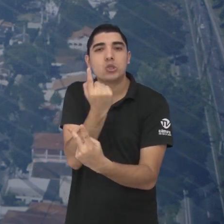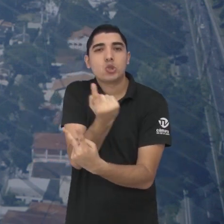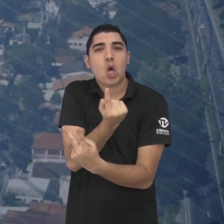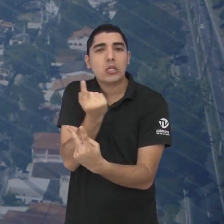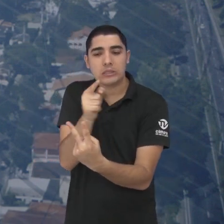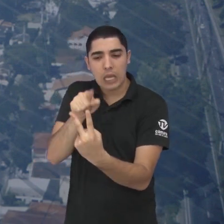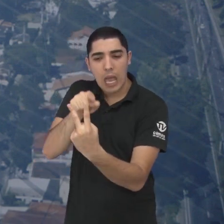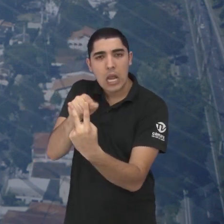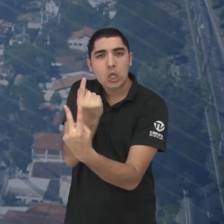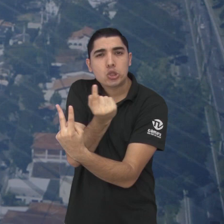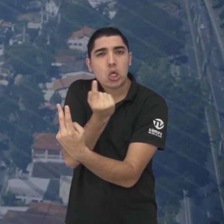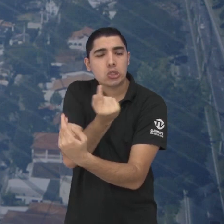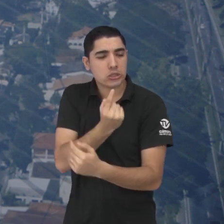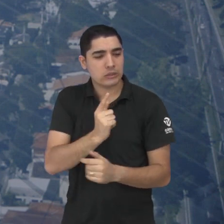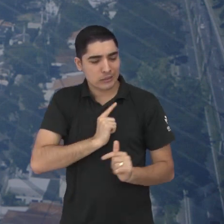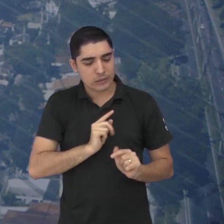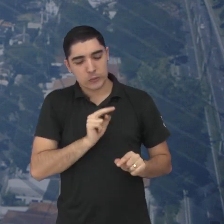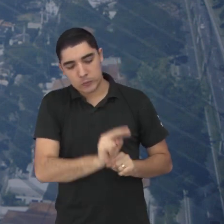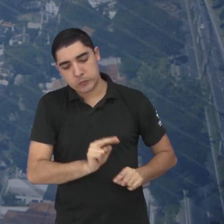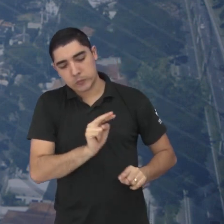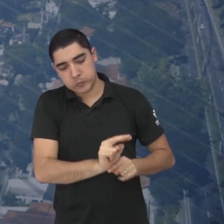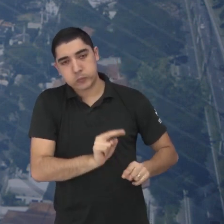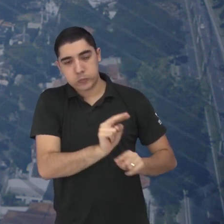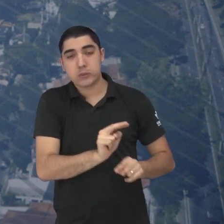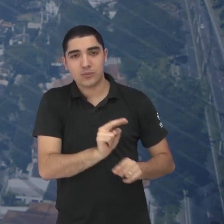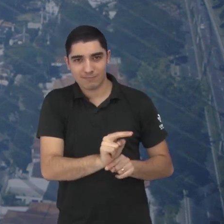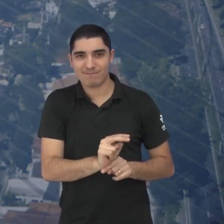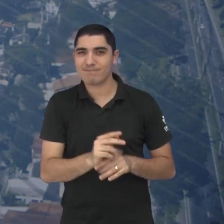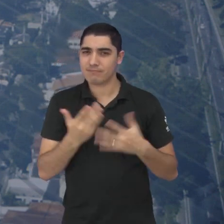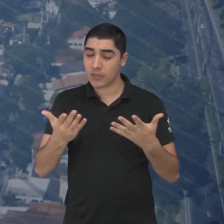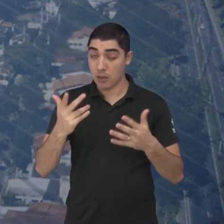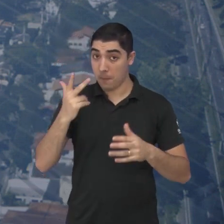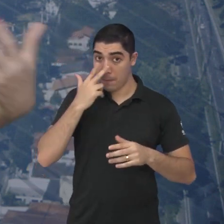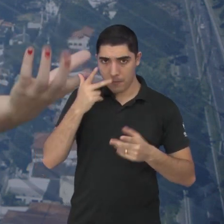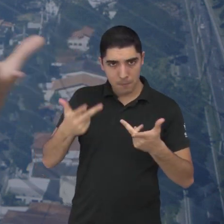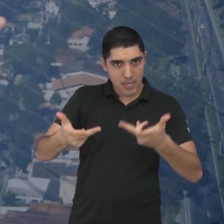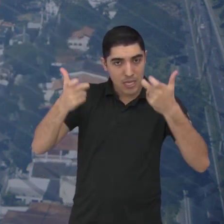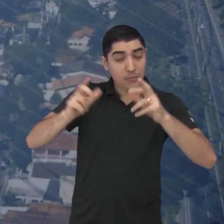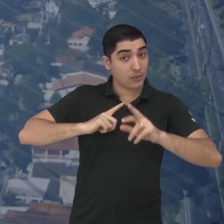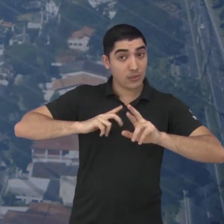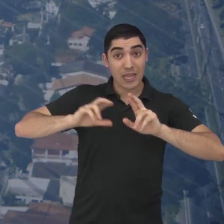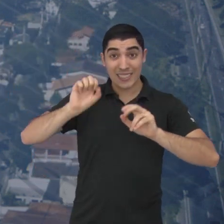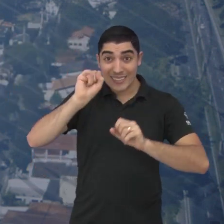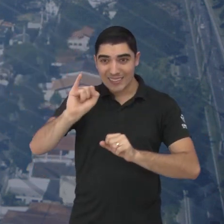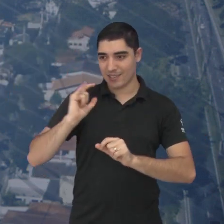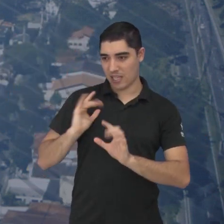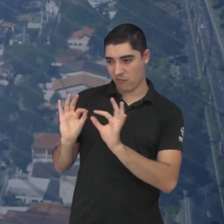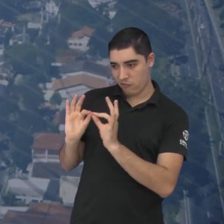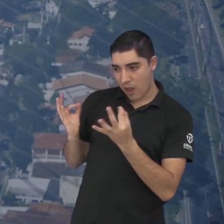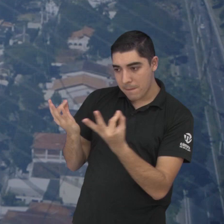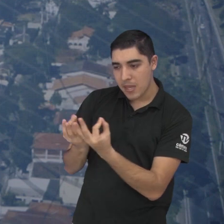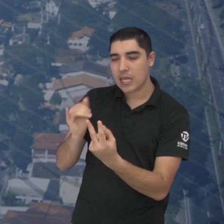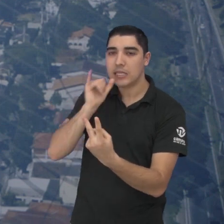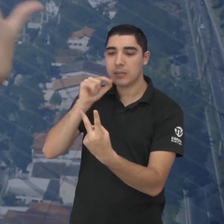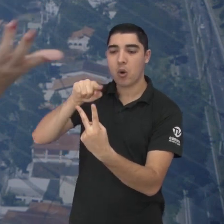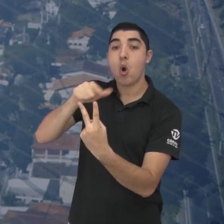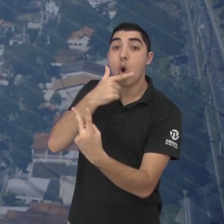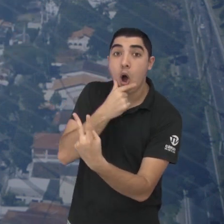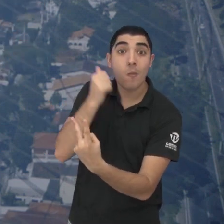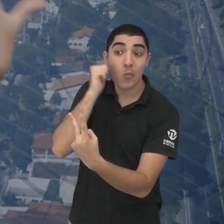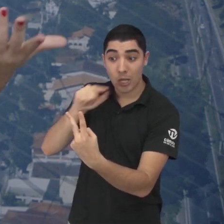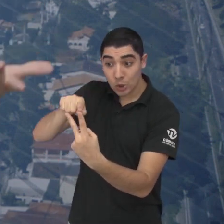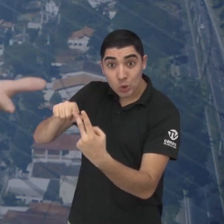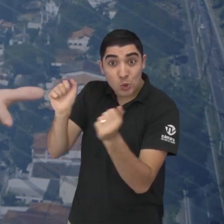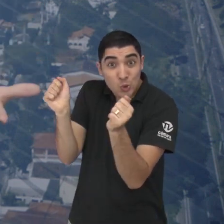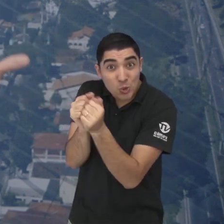mais disseminado, né? Porque faz essa diferença quando você tem uma rede de apoio, seja com parceiro ou não. E muitas mulheres